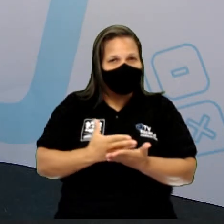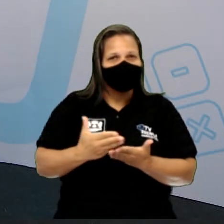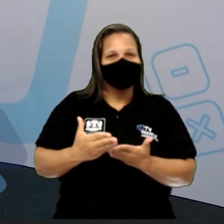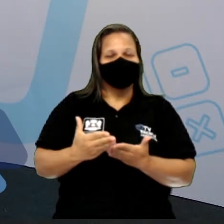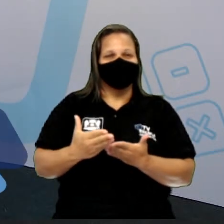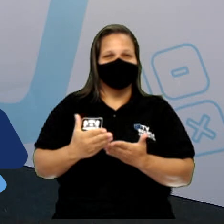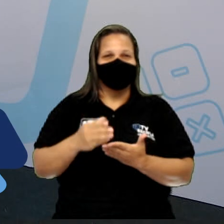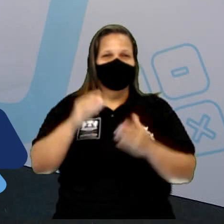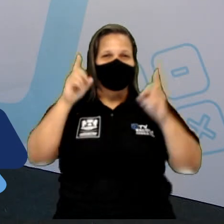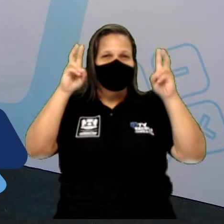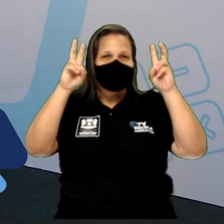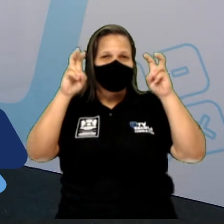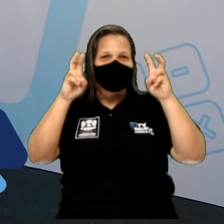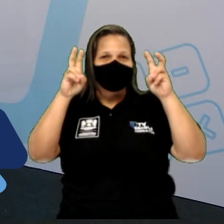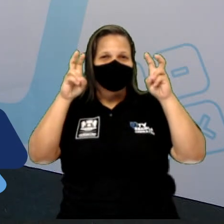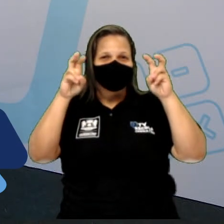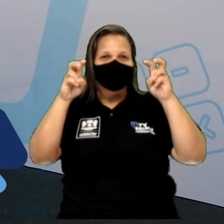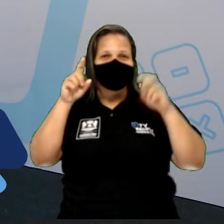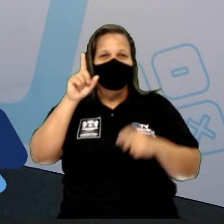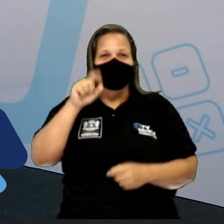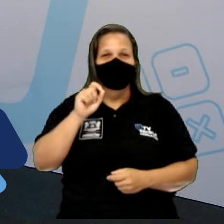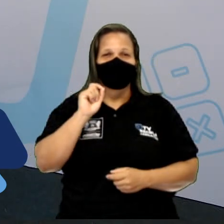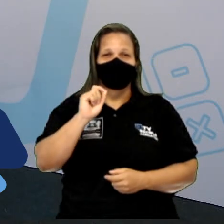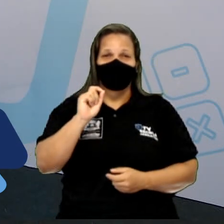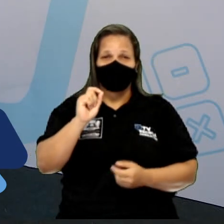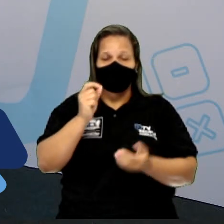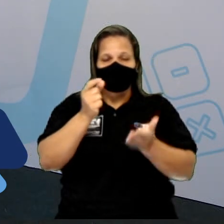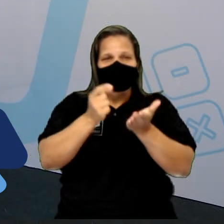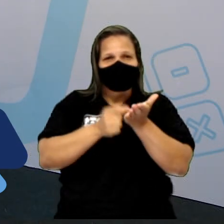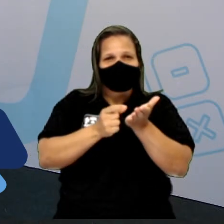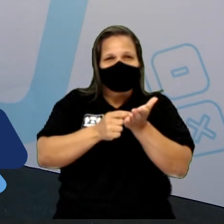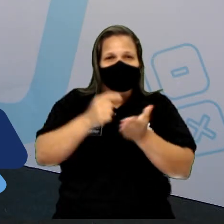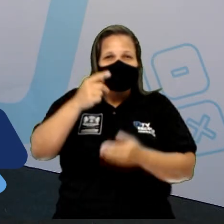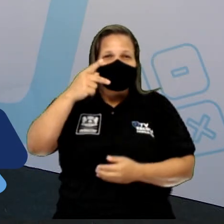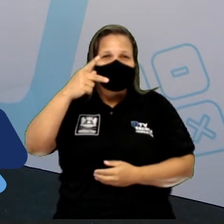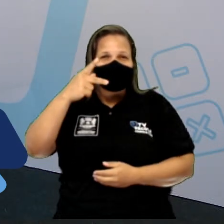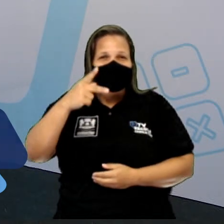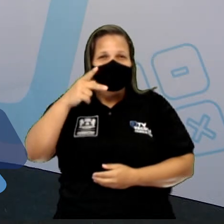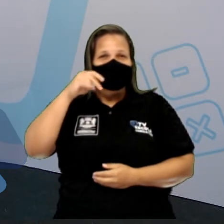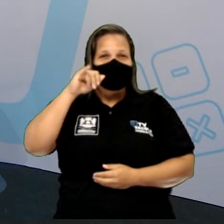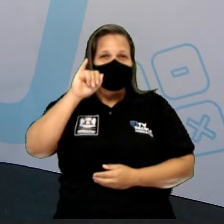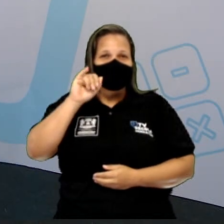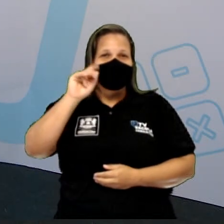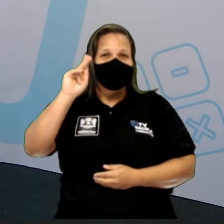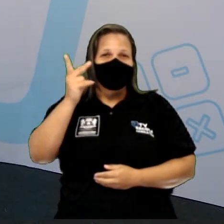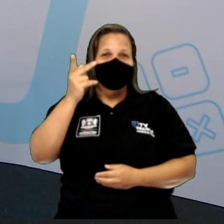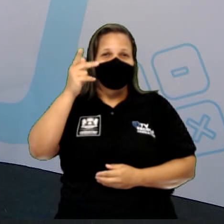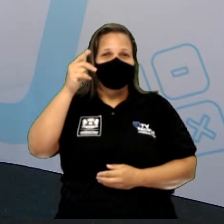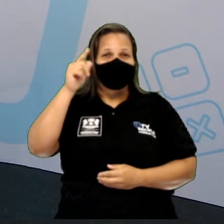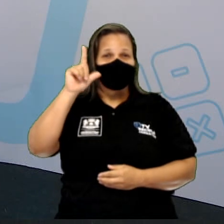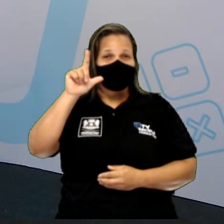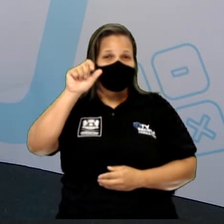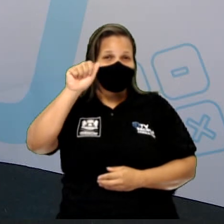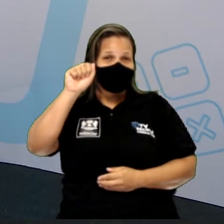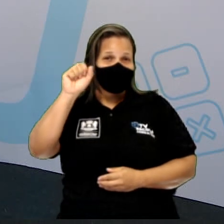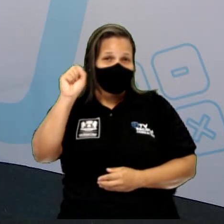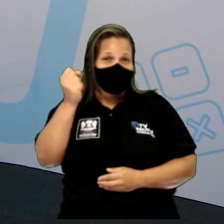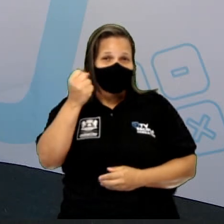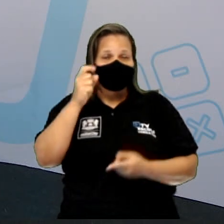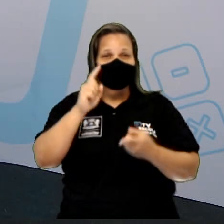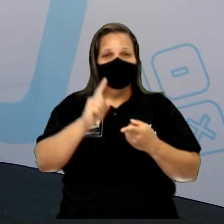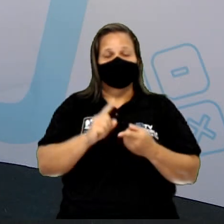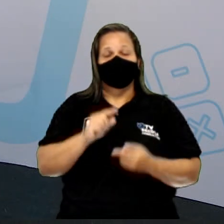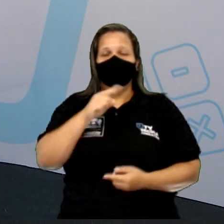o assunto é pilhas e baterias. Hoje ninguém vive sem pilha e sem bateria.